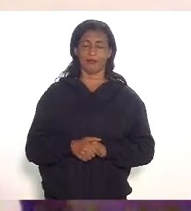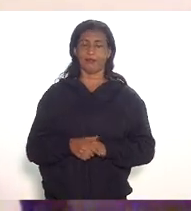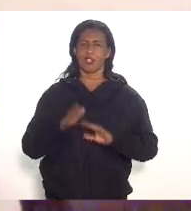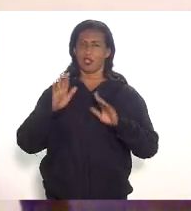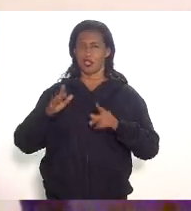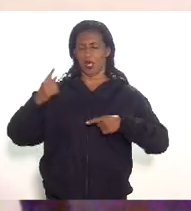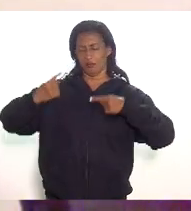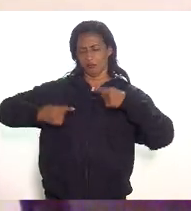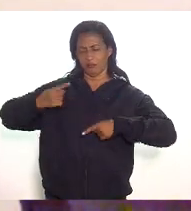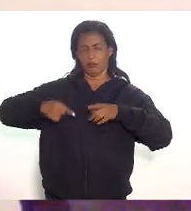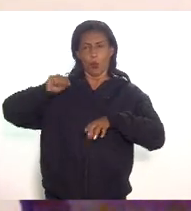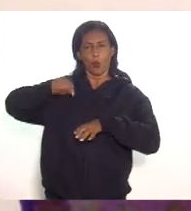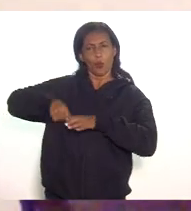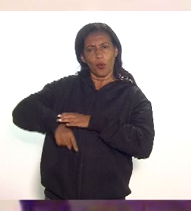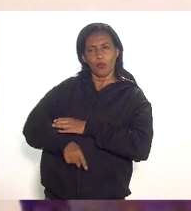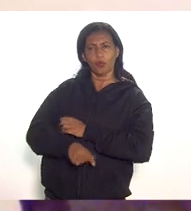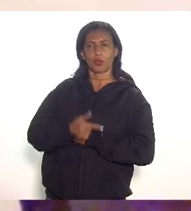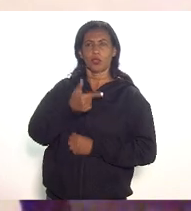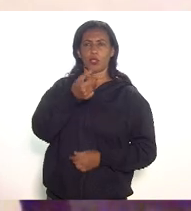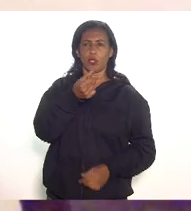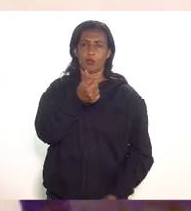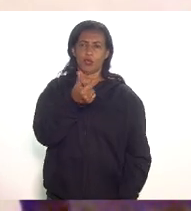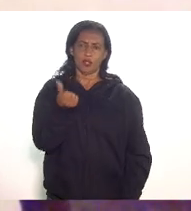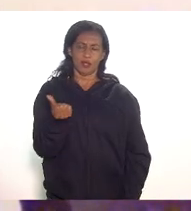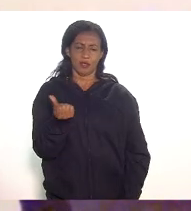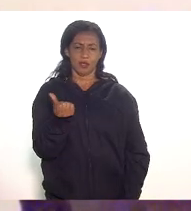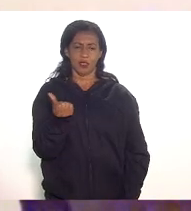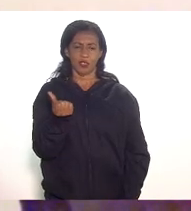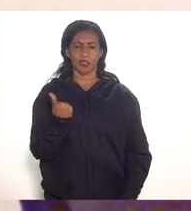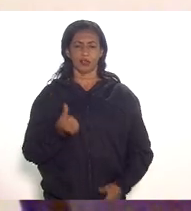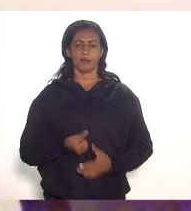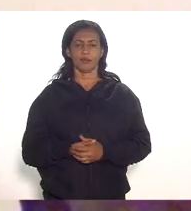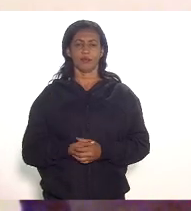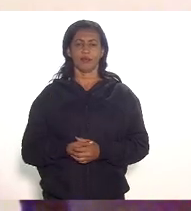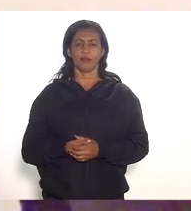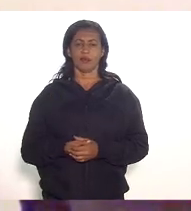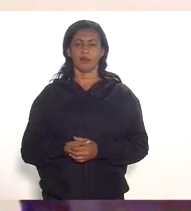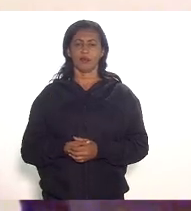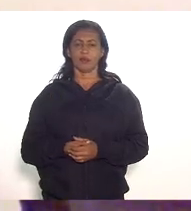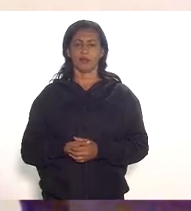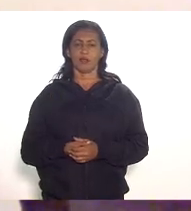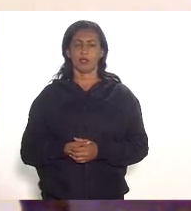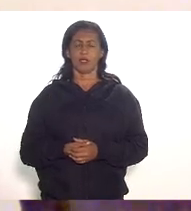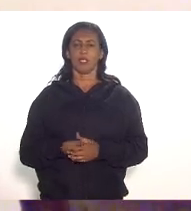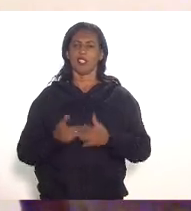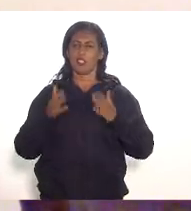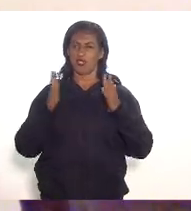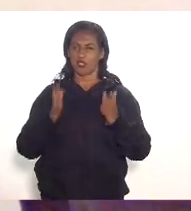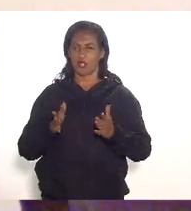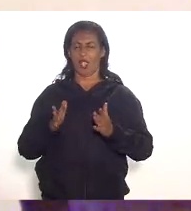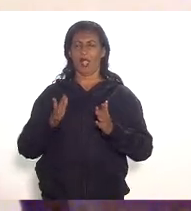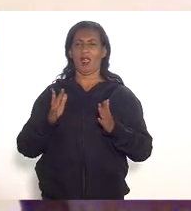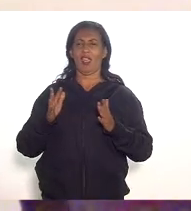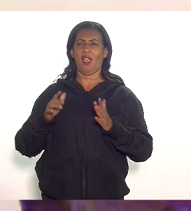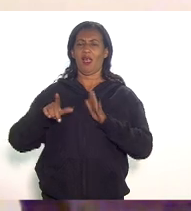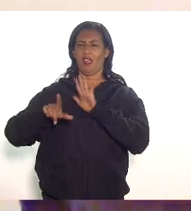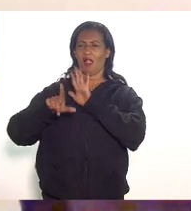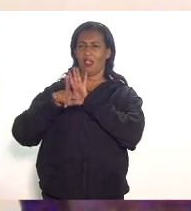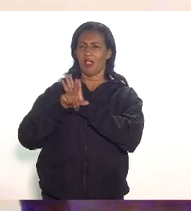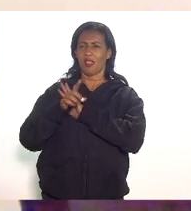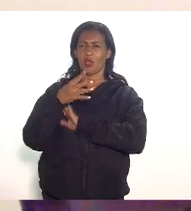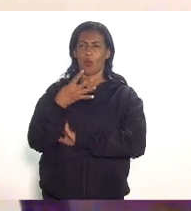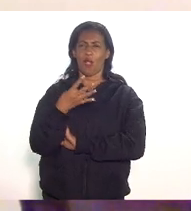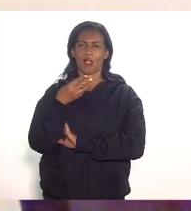discussões profundas desde 2016 e muita evolução normativa também a revogação da lei 4